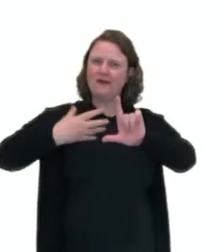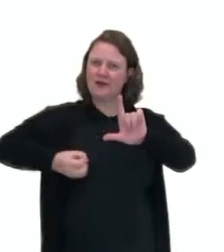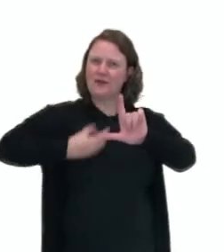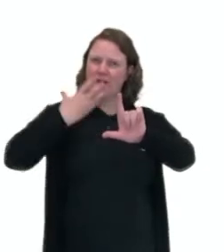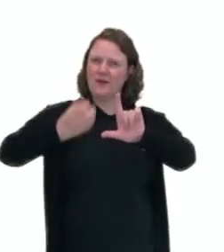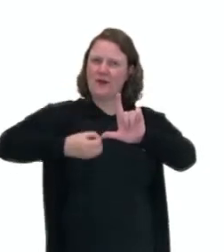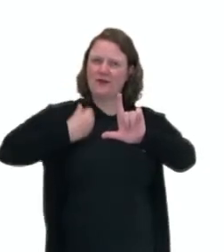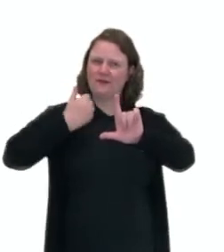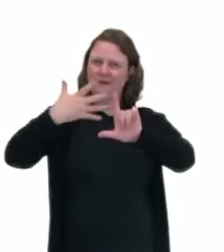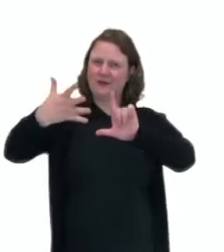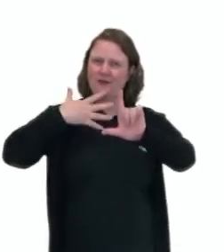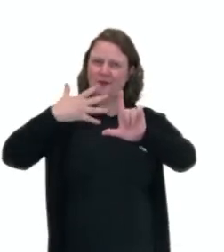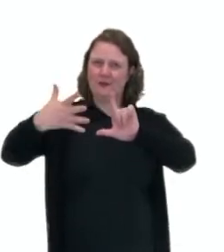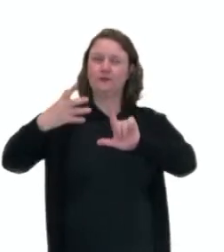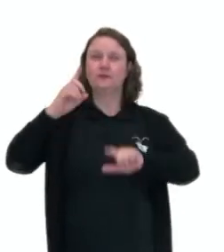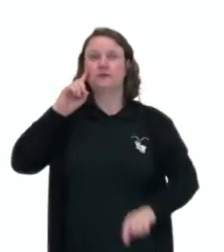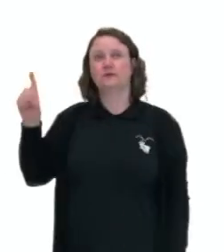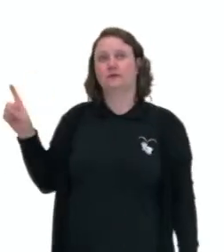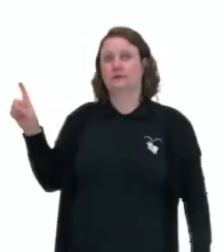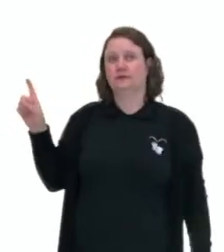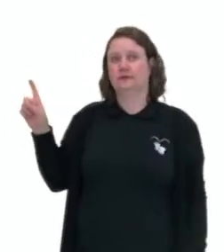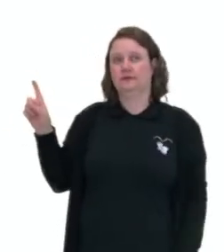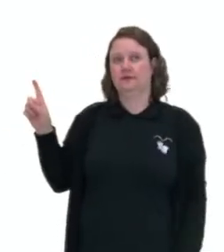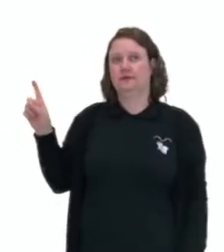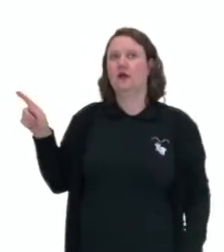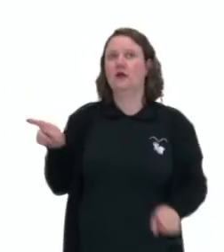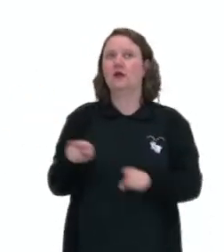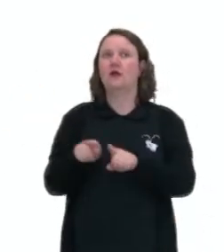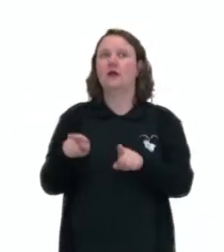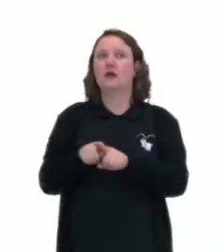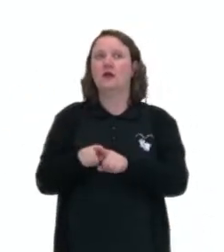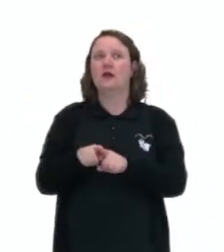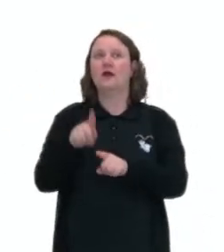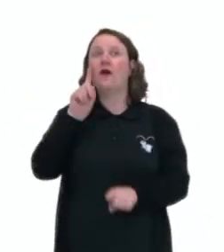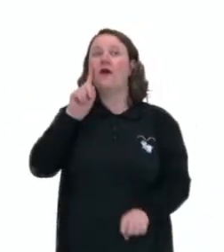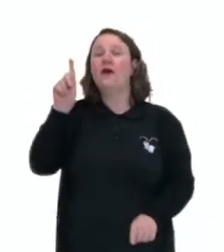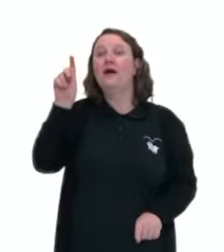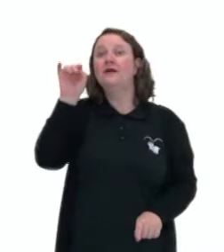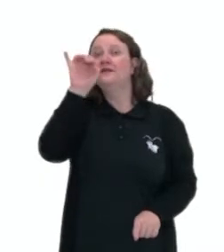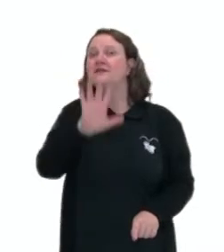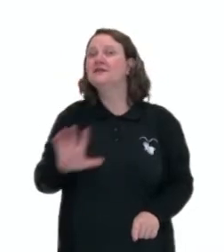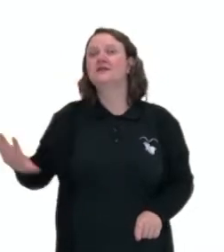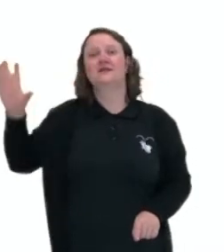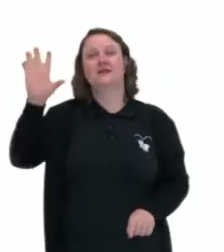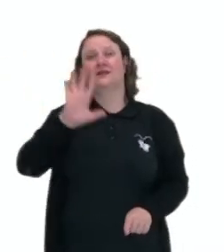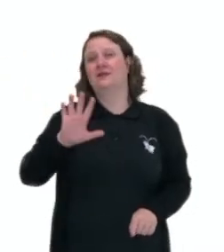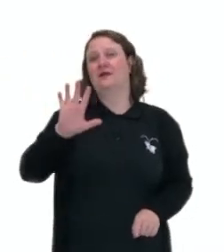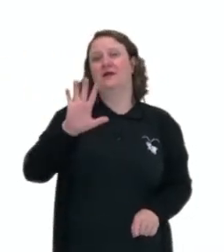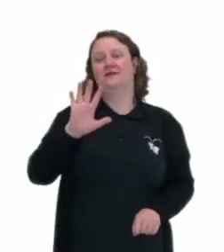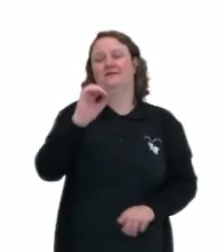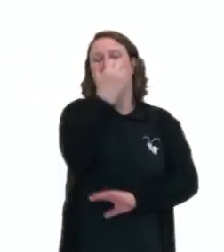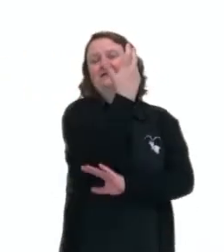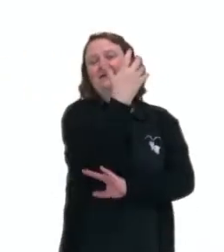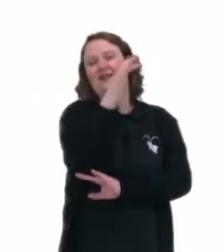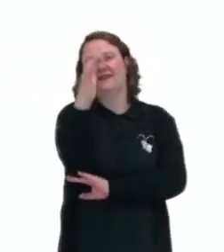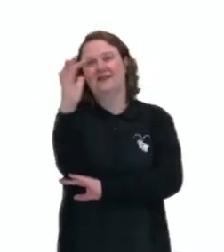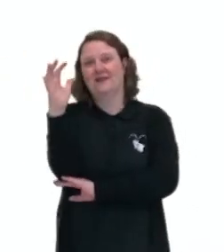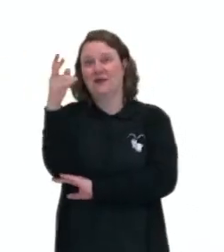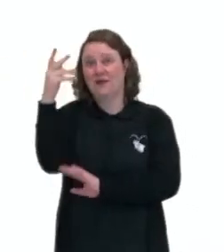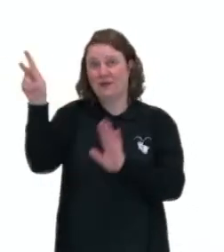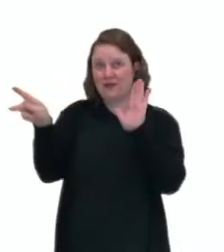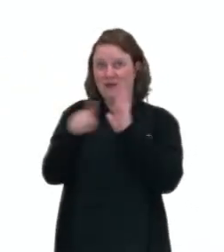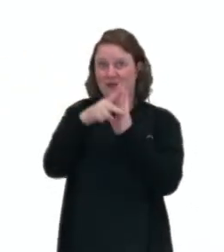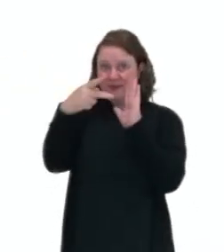pintura do Alfredo Anderson, que retratou imagens da natureza paranaense.